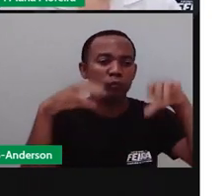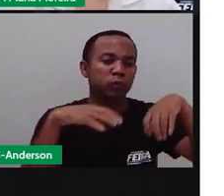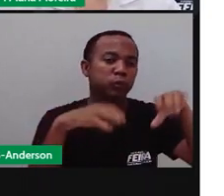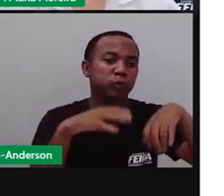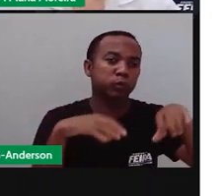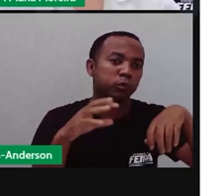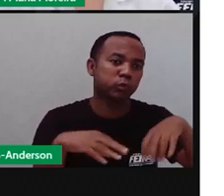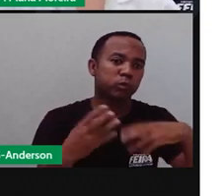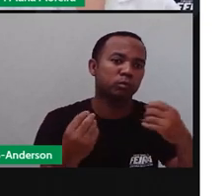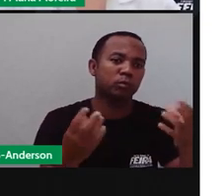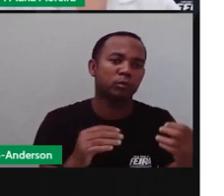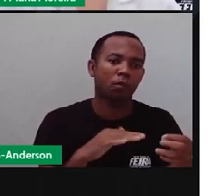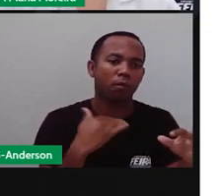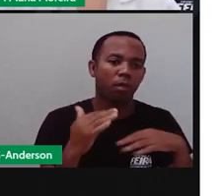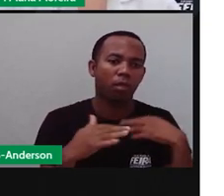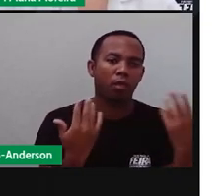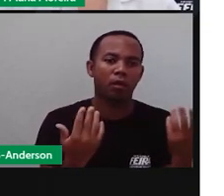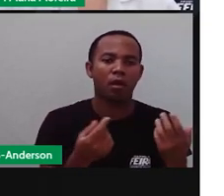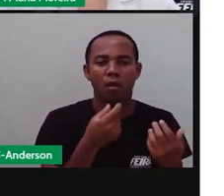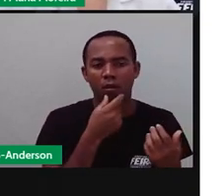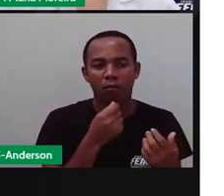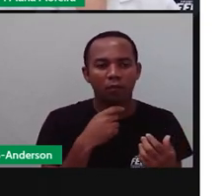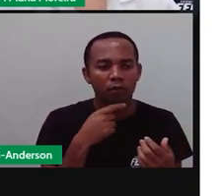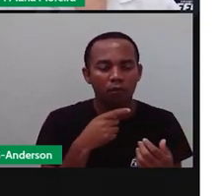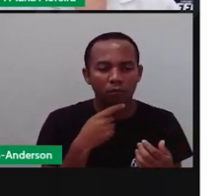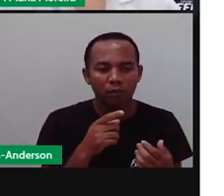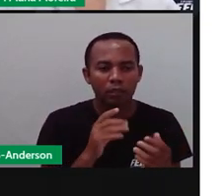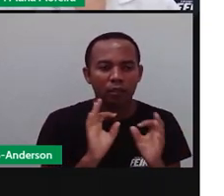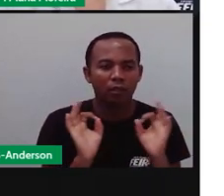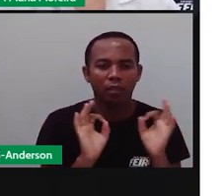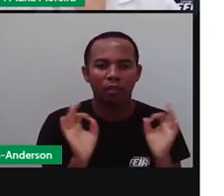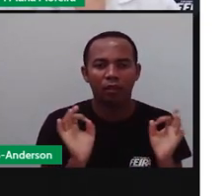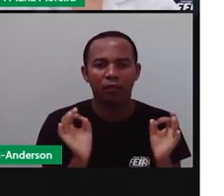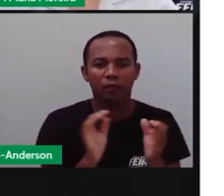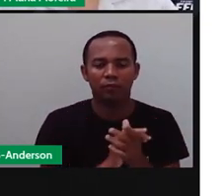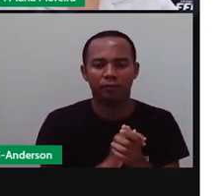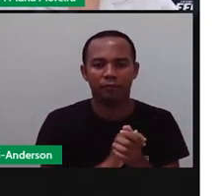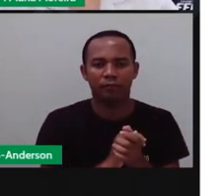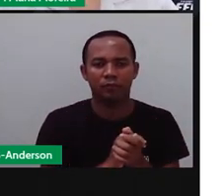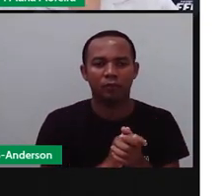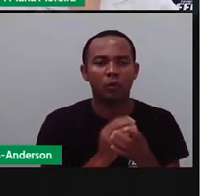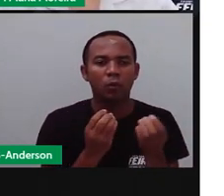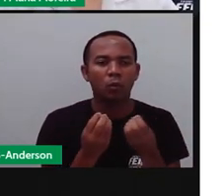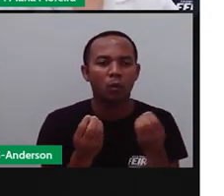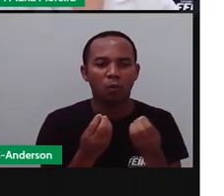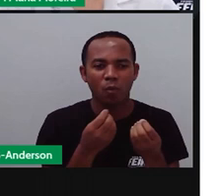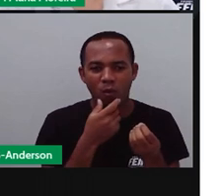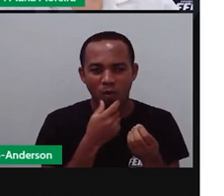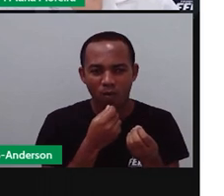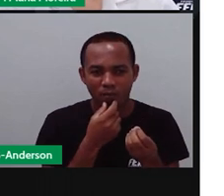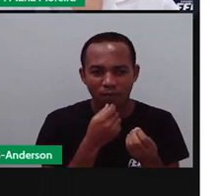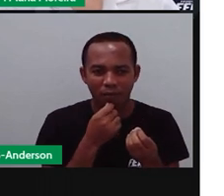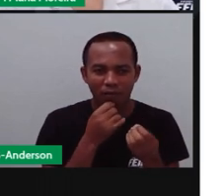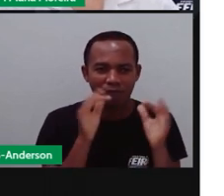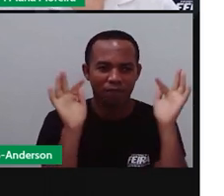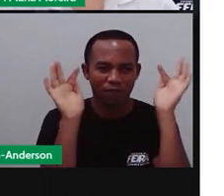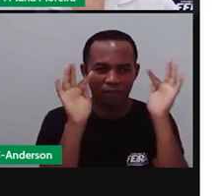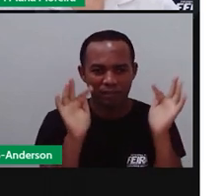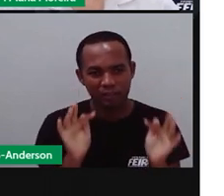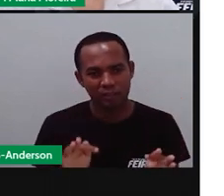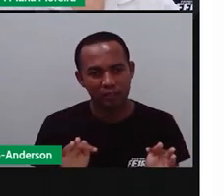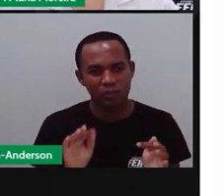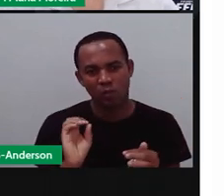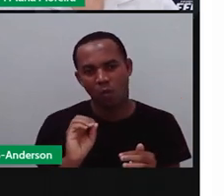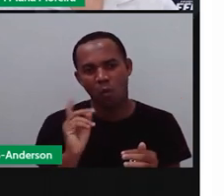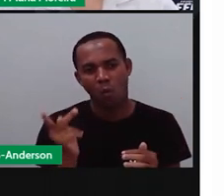ele não vai conseguir arrecadar o que ele precisa de alimento. Ele vai ficar feliz? Não, não vai. Ele vai se sentir